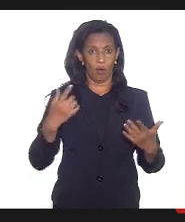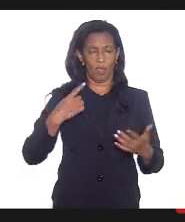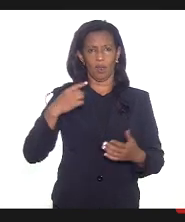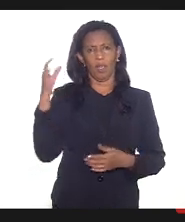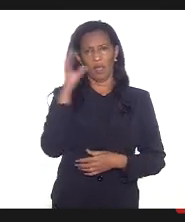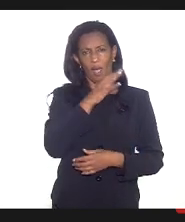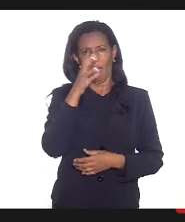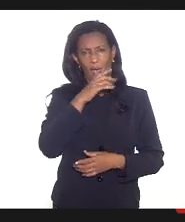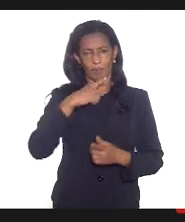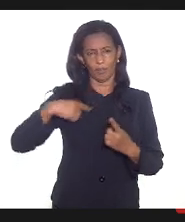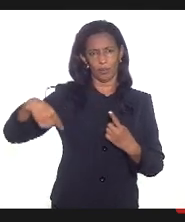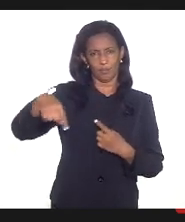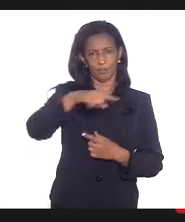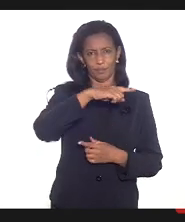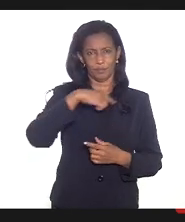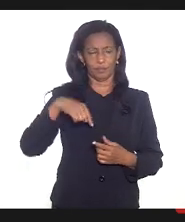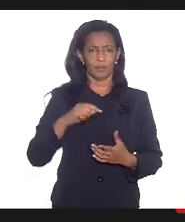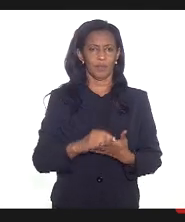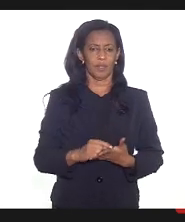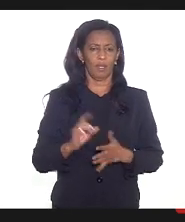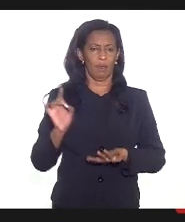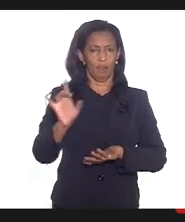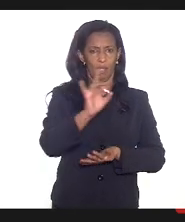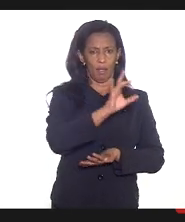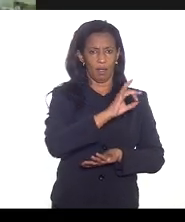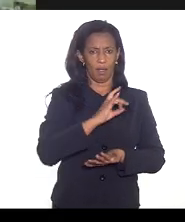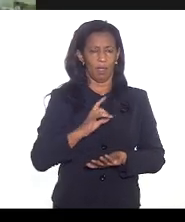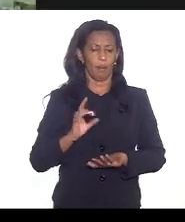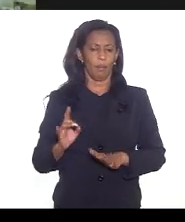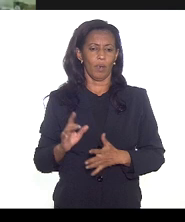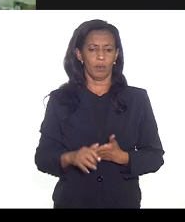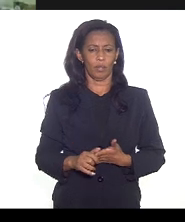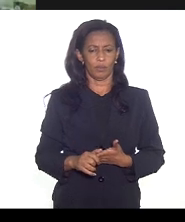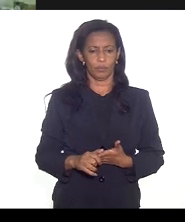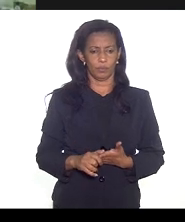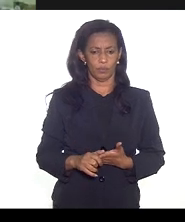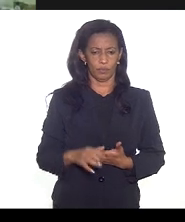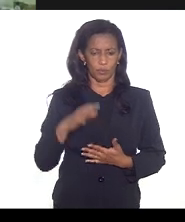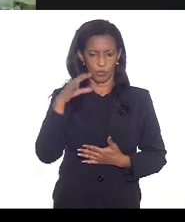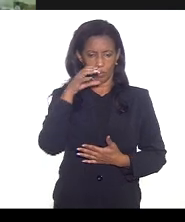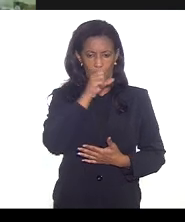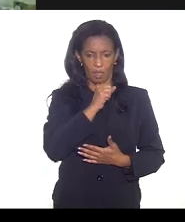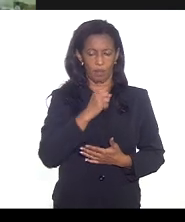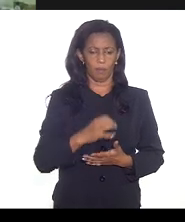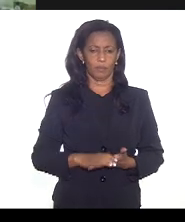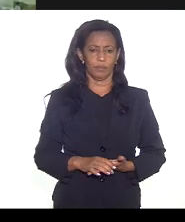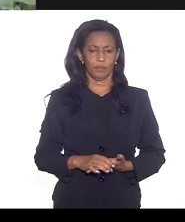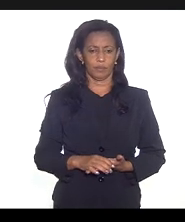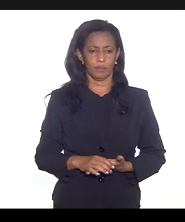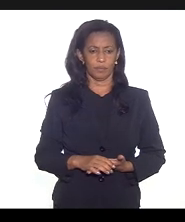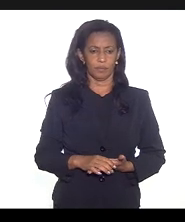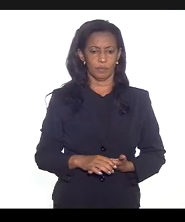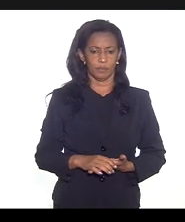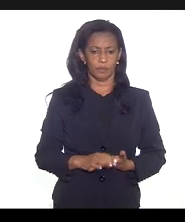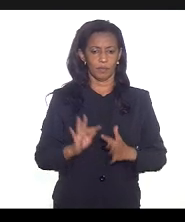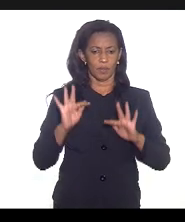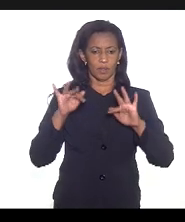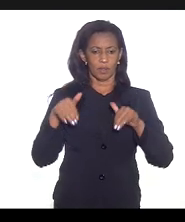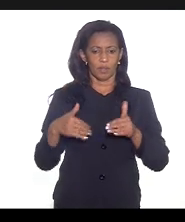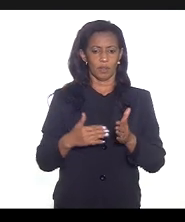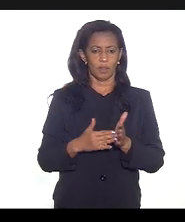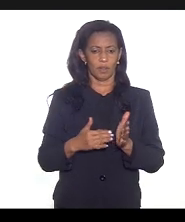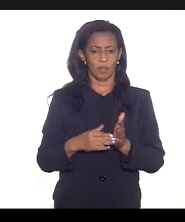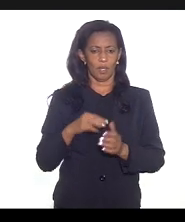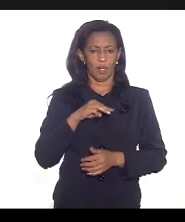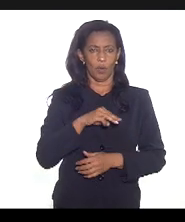rápidas começando pela doutora Morena depois doutora Márcia Gustosa doutora Alessandra Nascimento e terminando com a